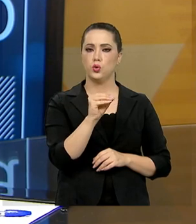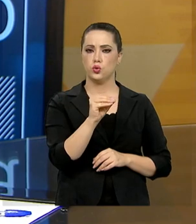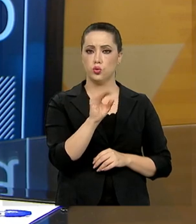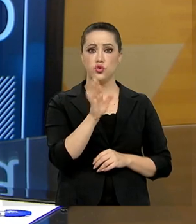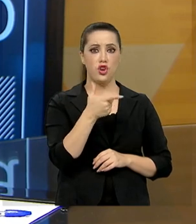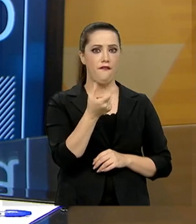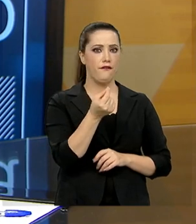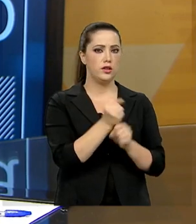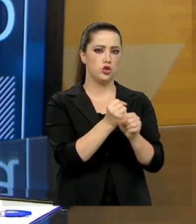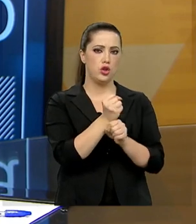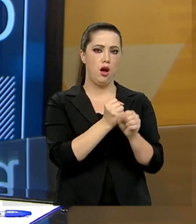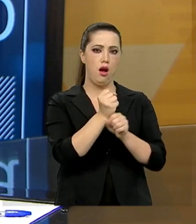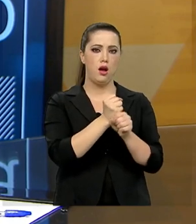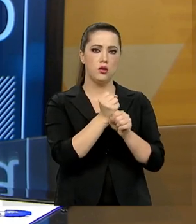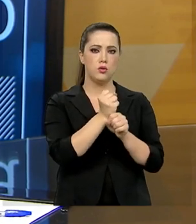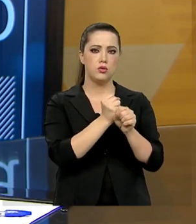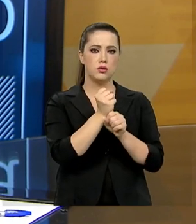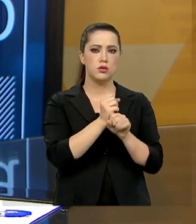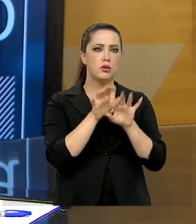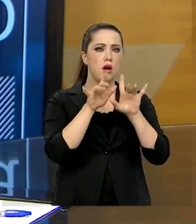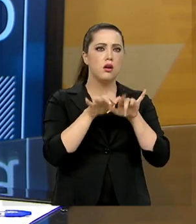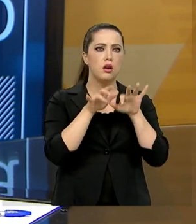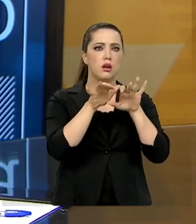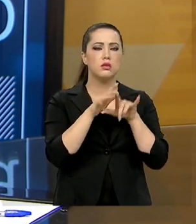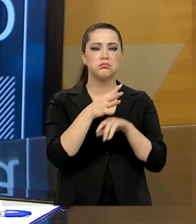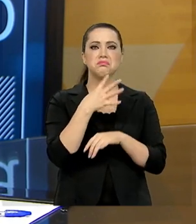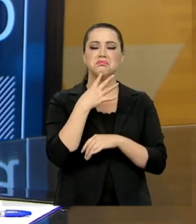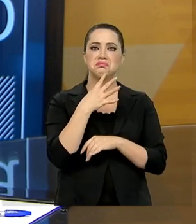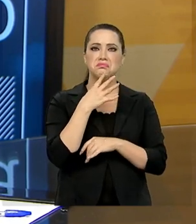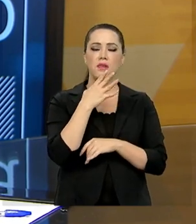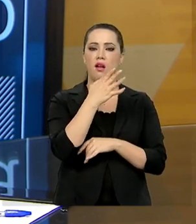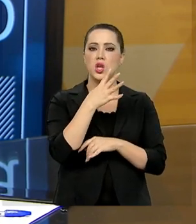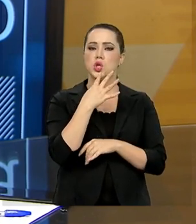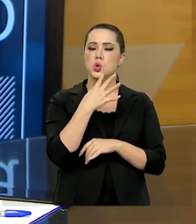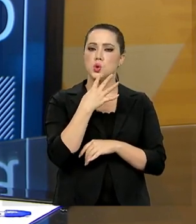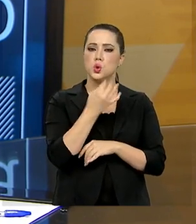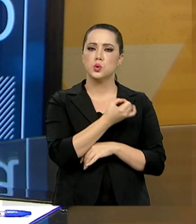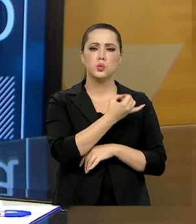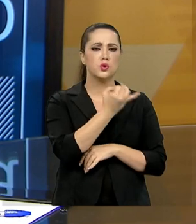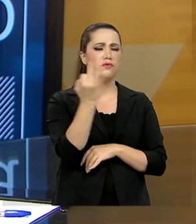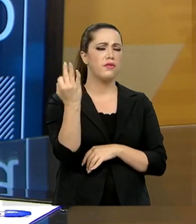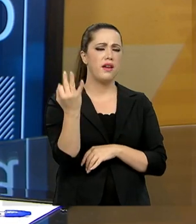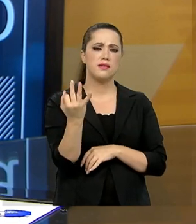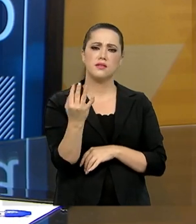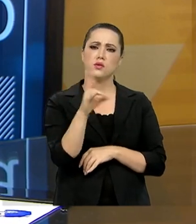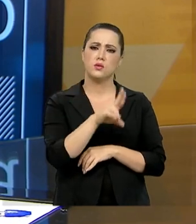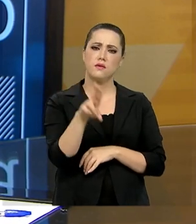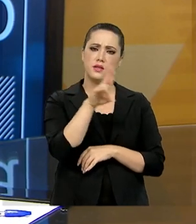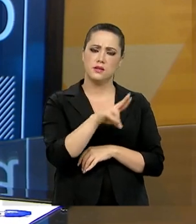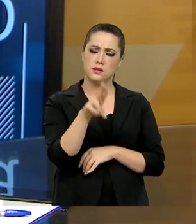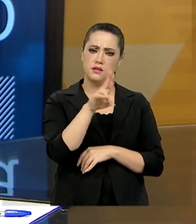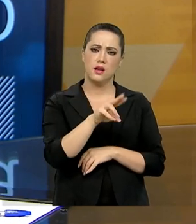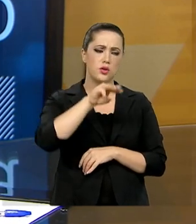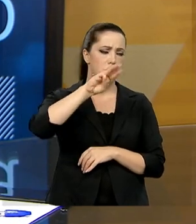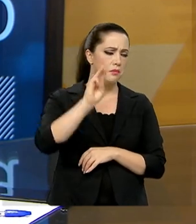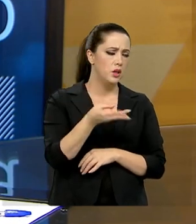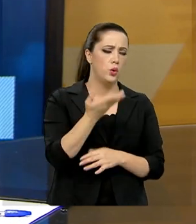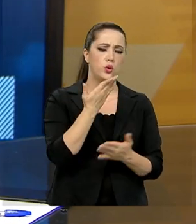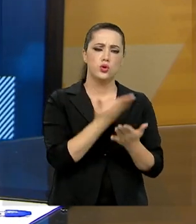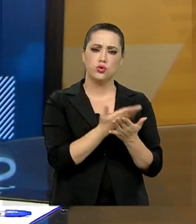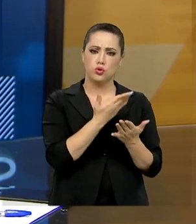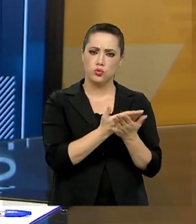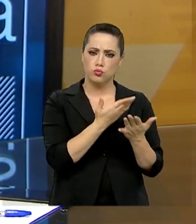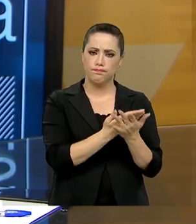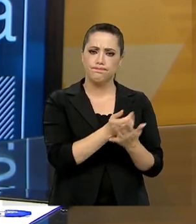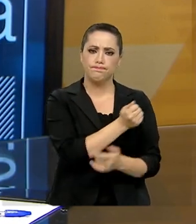um manancial ali de conhecimento também para centenas de universidades e milhões de estudantes